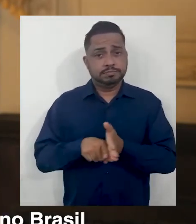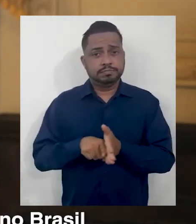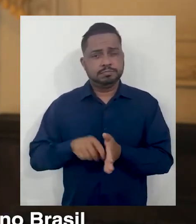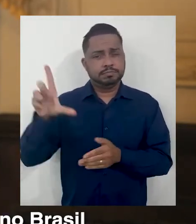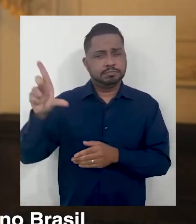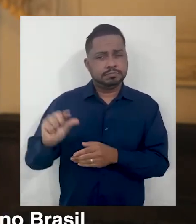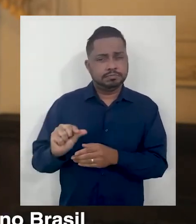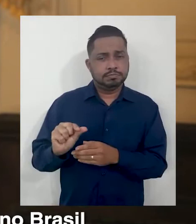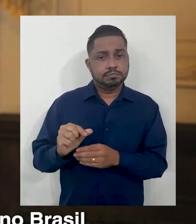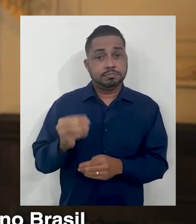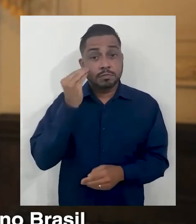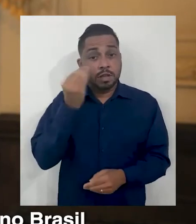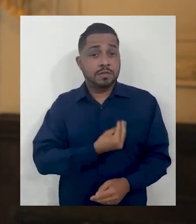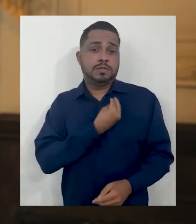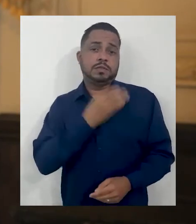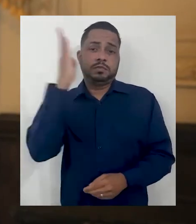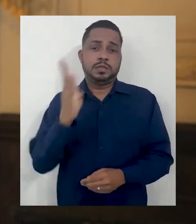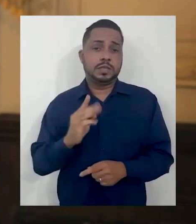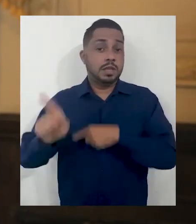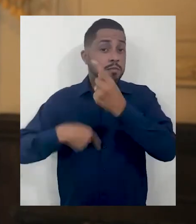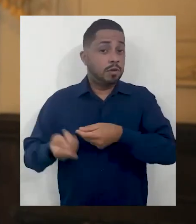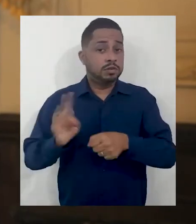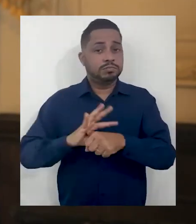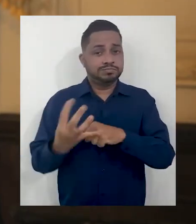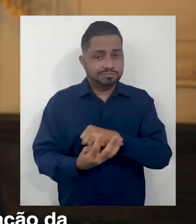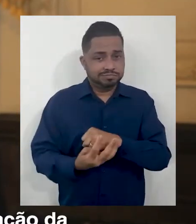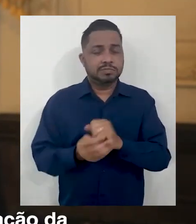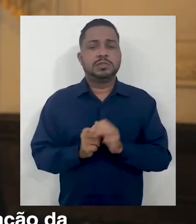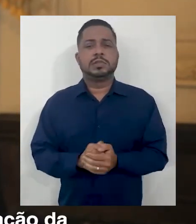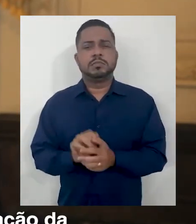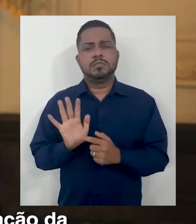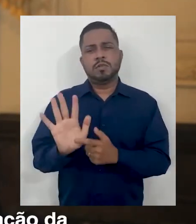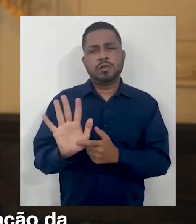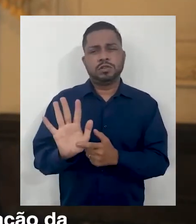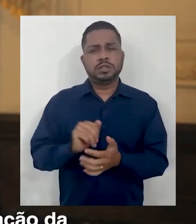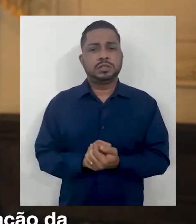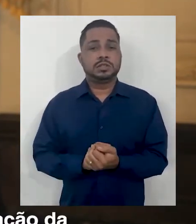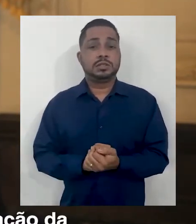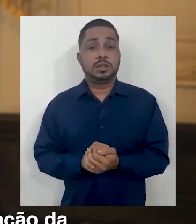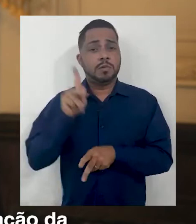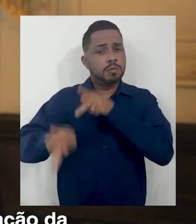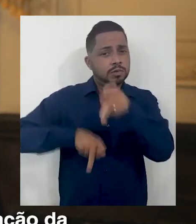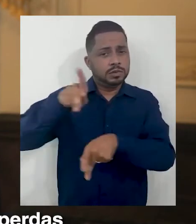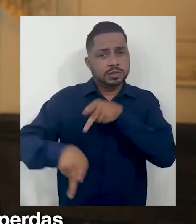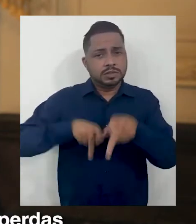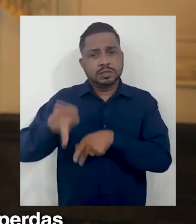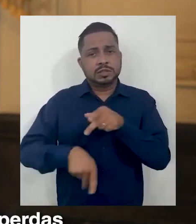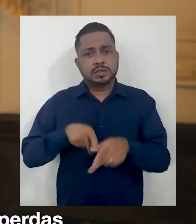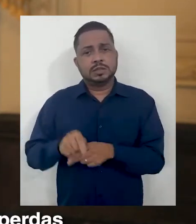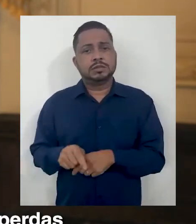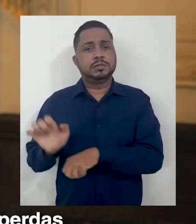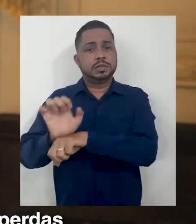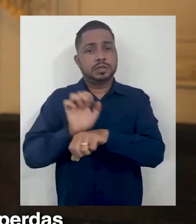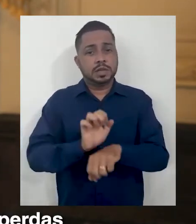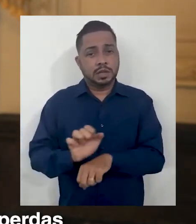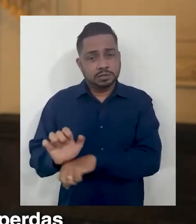Redução na Expectativa de Vida no Brasil Depois da Covid-19 mostra que, num contexto em que a população da maioria dos Estados